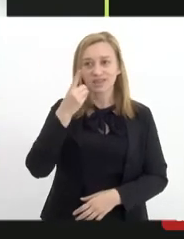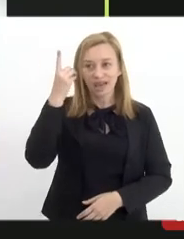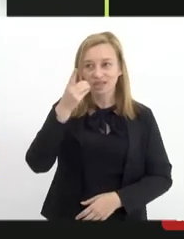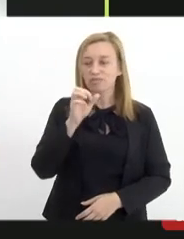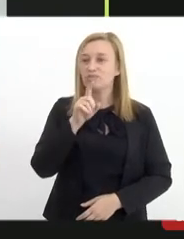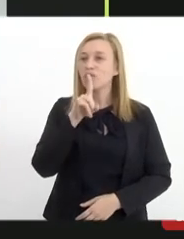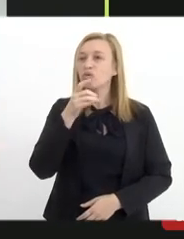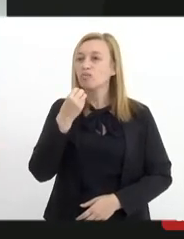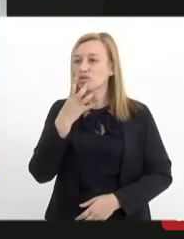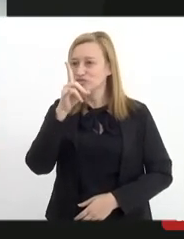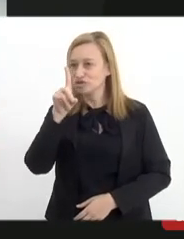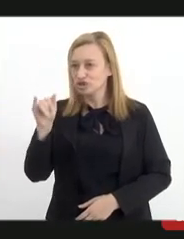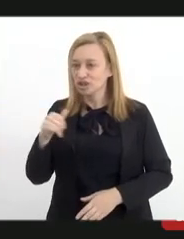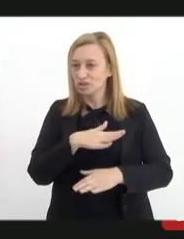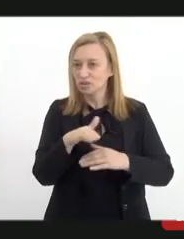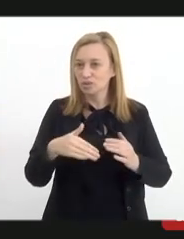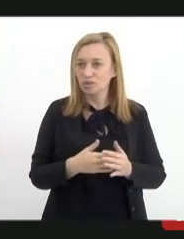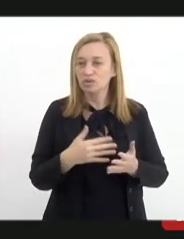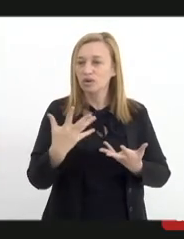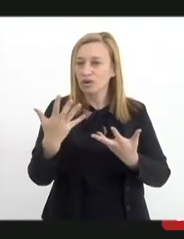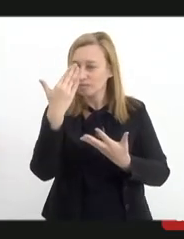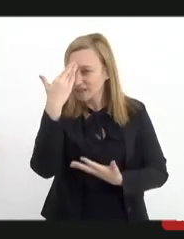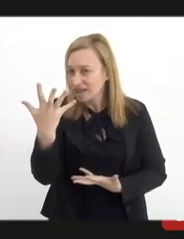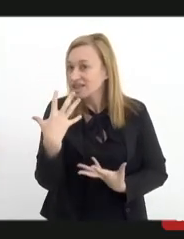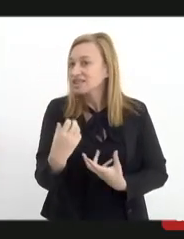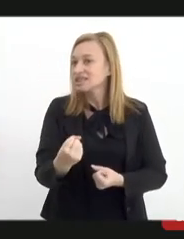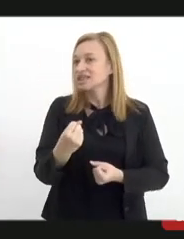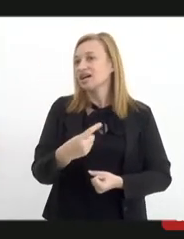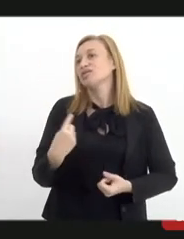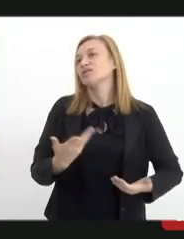final tudo dá certo. Obrigado por aceitar o nosso convite.